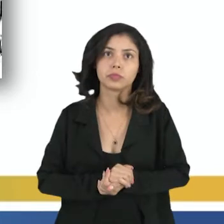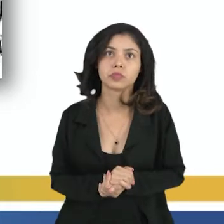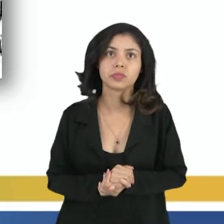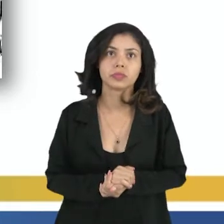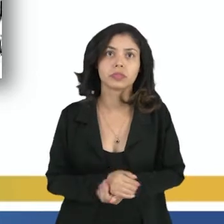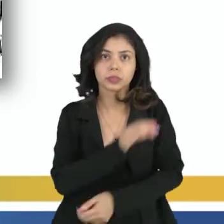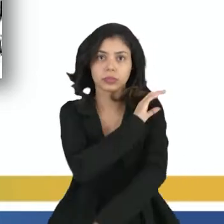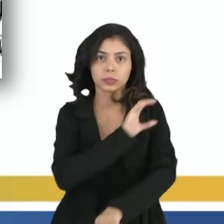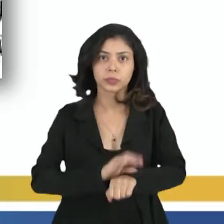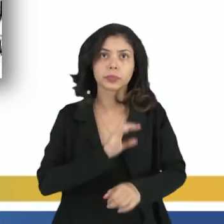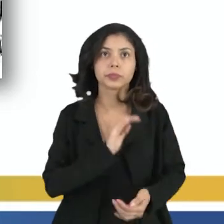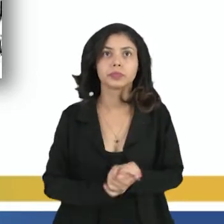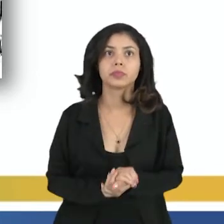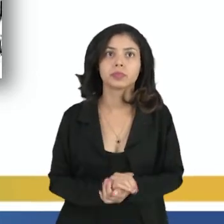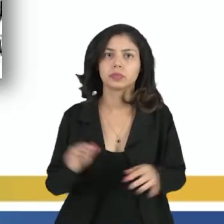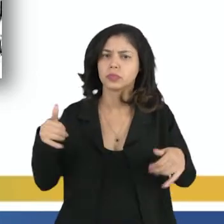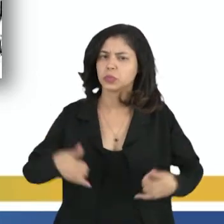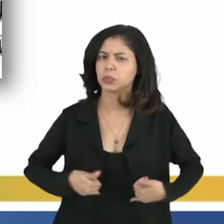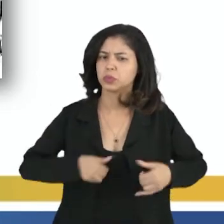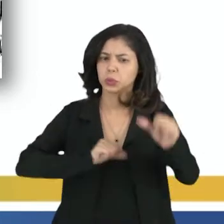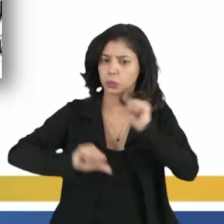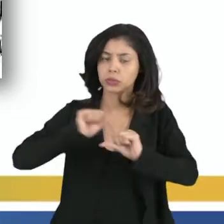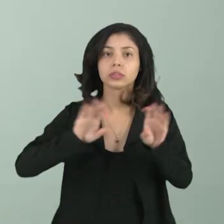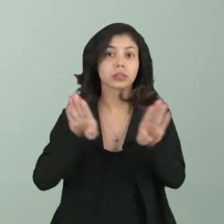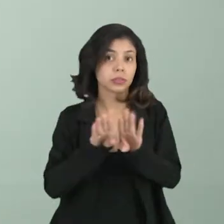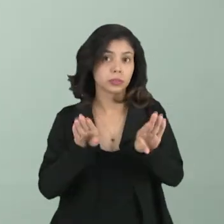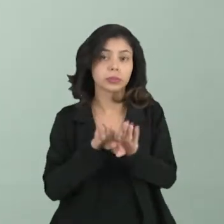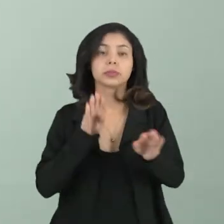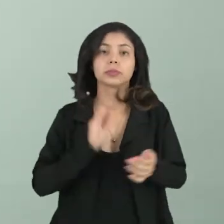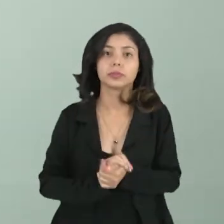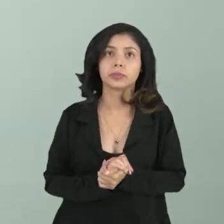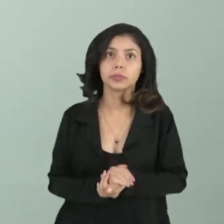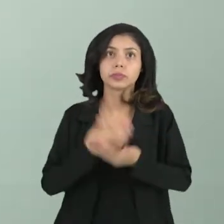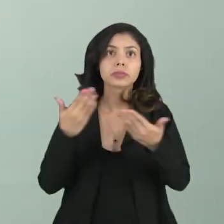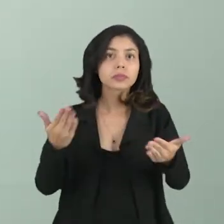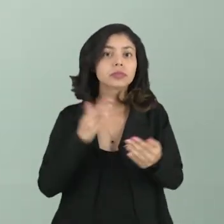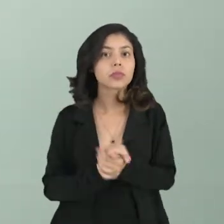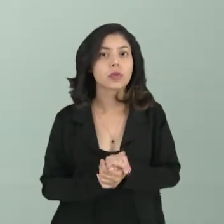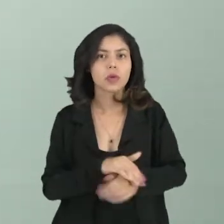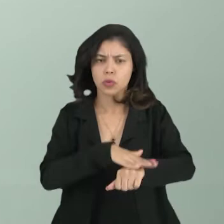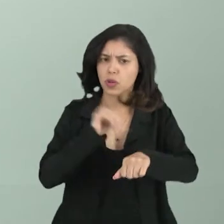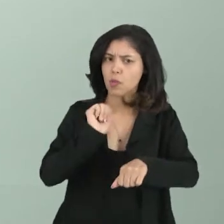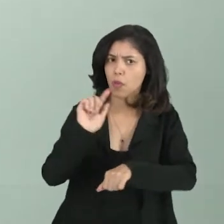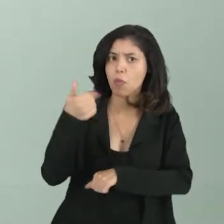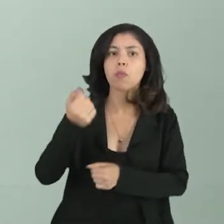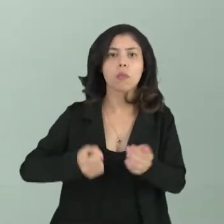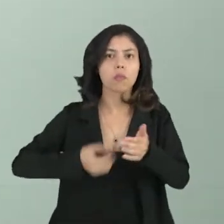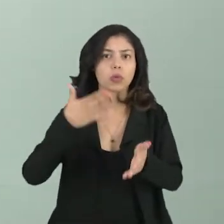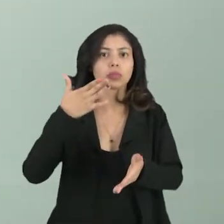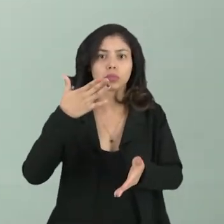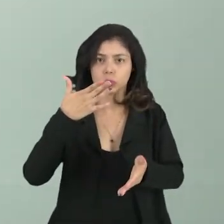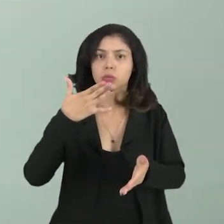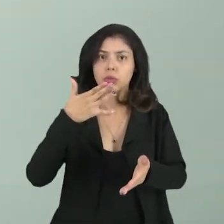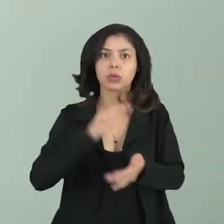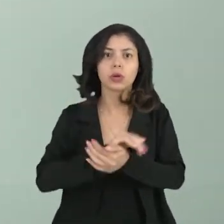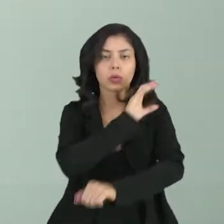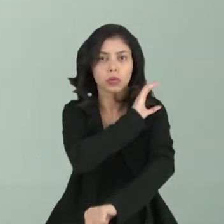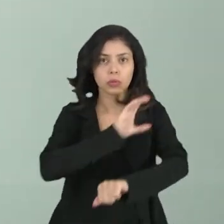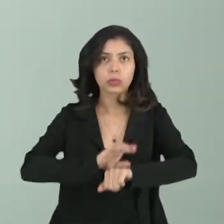culturais também vão sofrer modificações, e principalmente do que a gente chama de multiculturalismo, né?